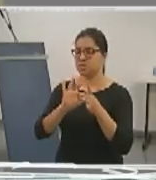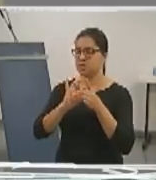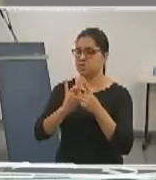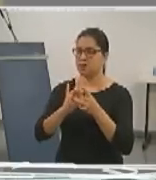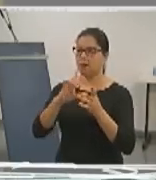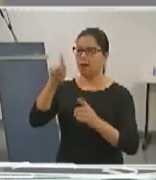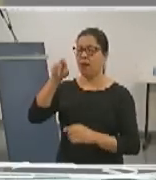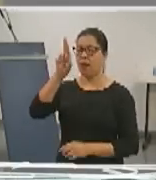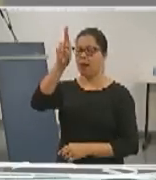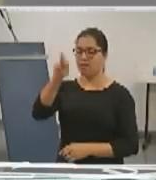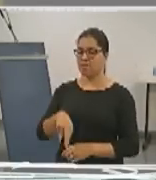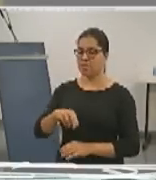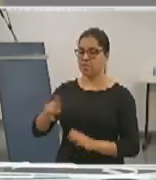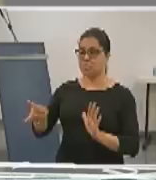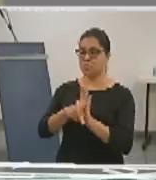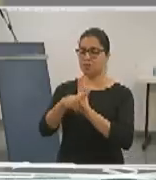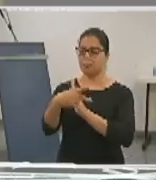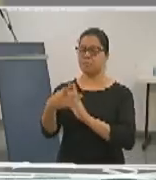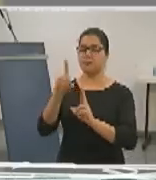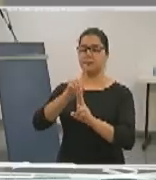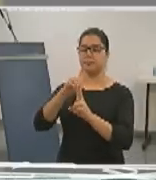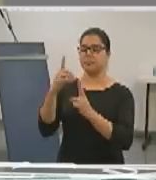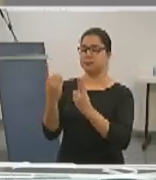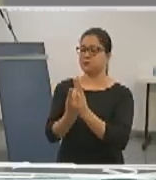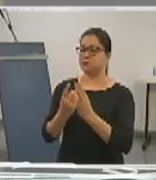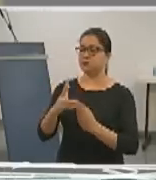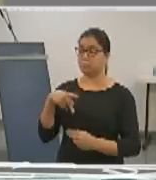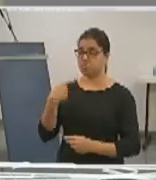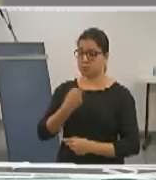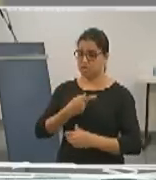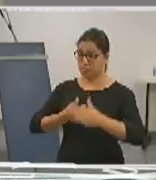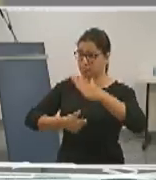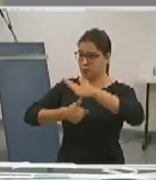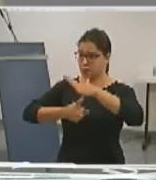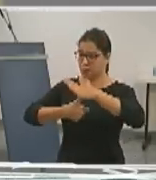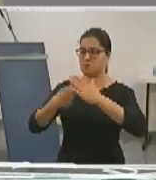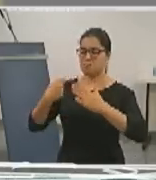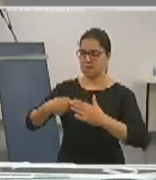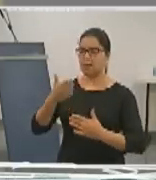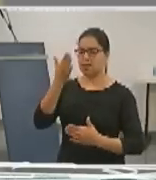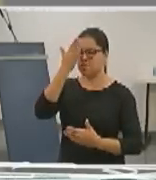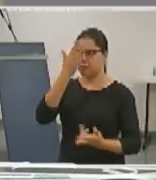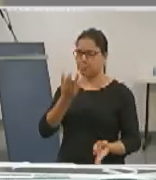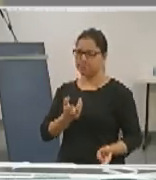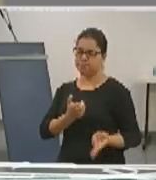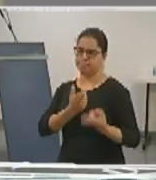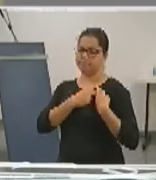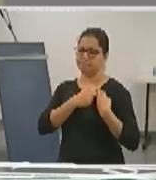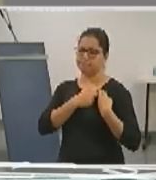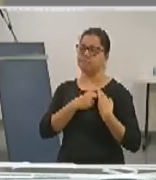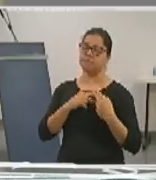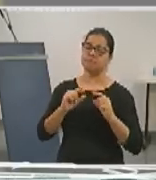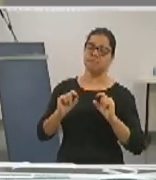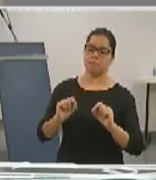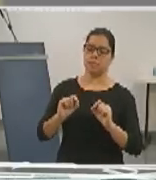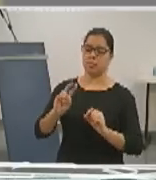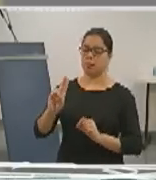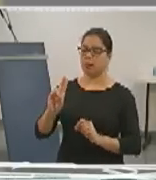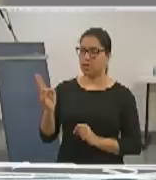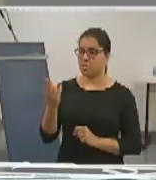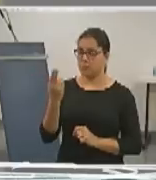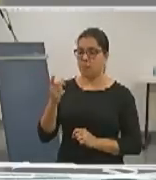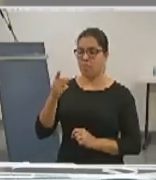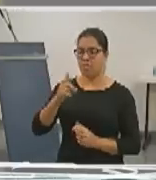ser do HU e a reitoria precisa estar atenta no cumprimento desta tripla missão do hospital. O HU está inserido numa rede